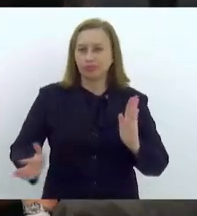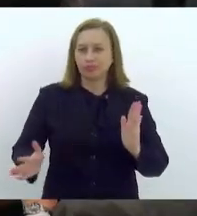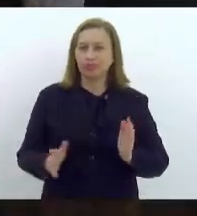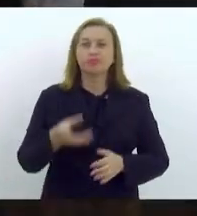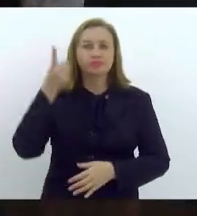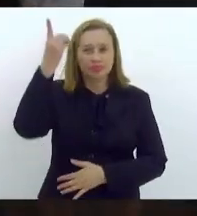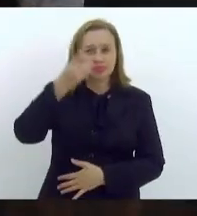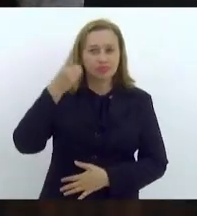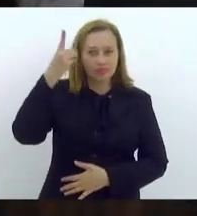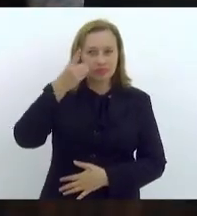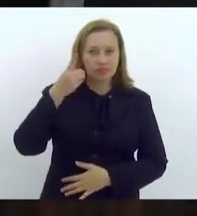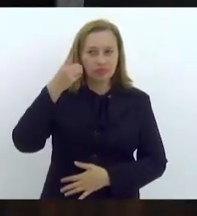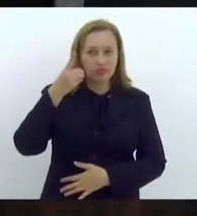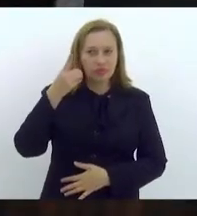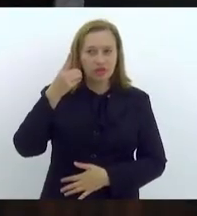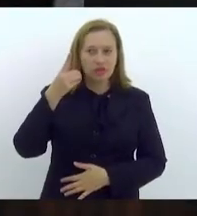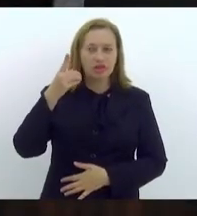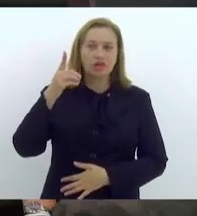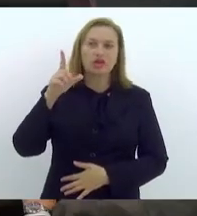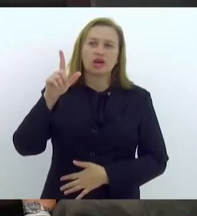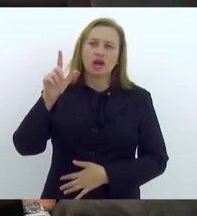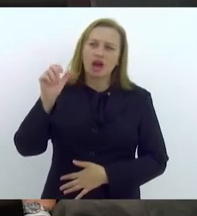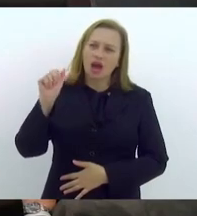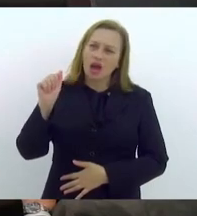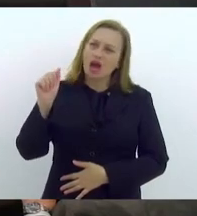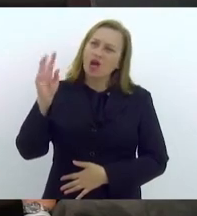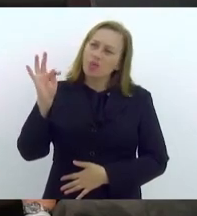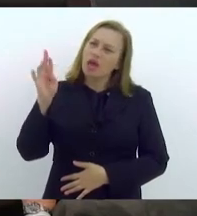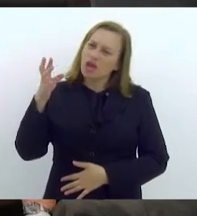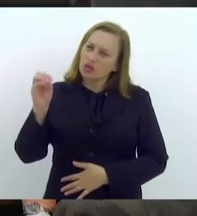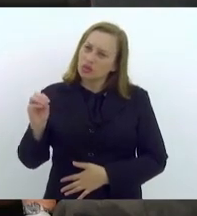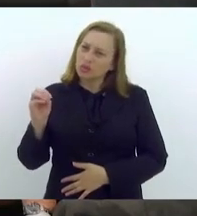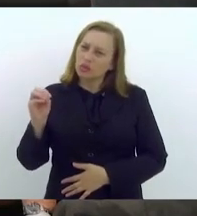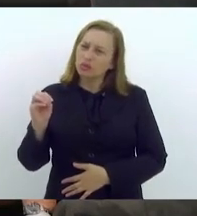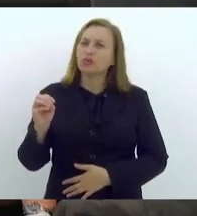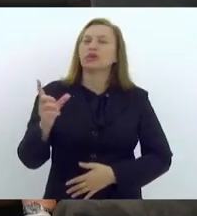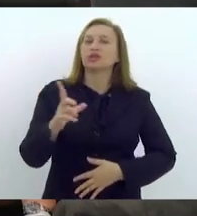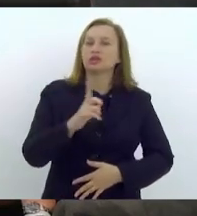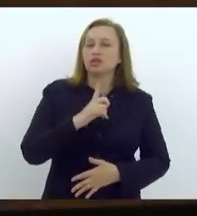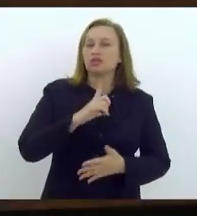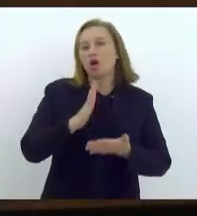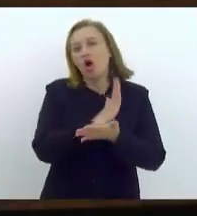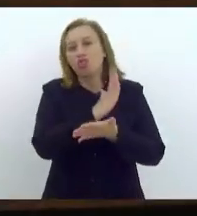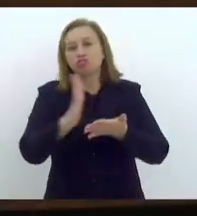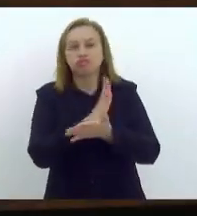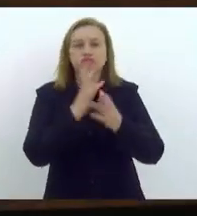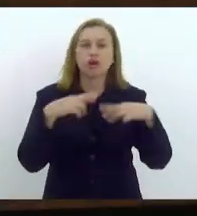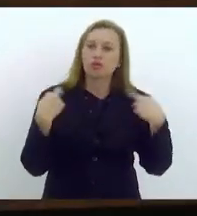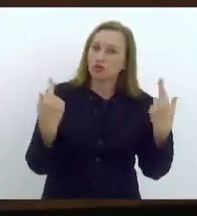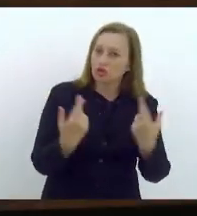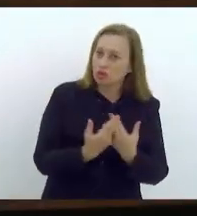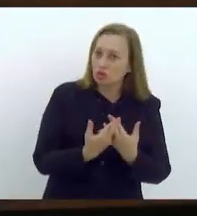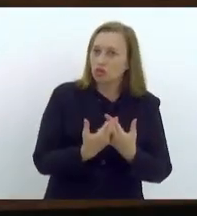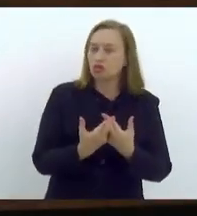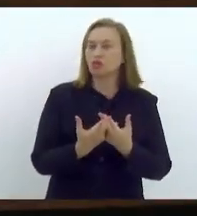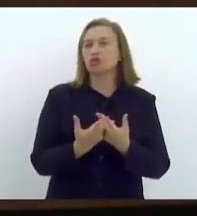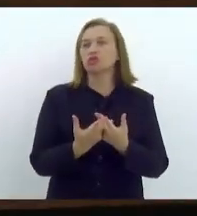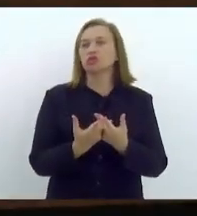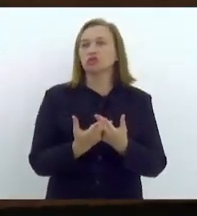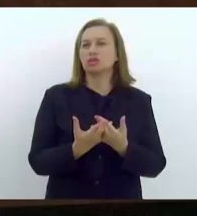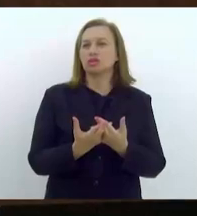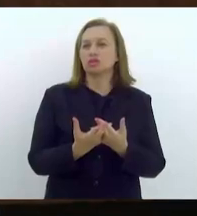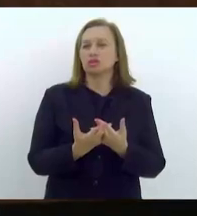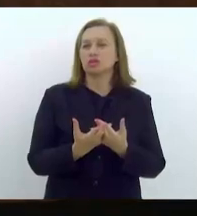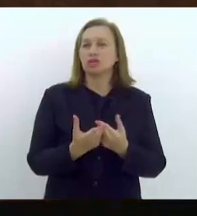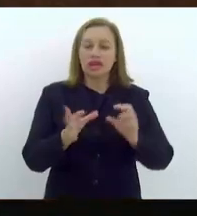Deputado Gualberto, por favor. Presidente, nós estamos tendo algumas reuniões do Comitê Intersetorial